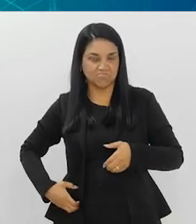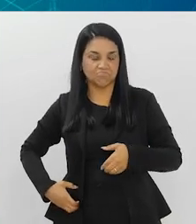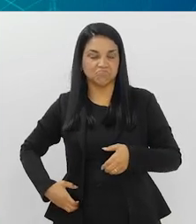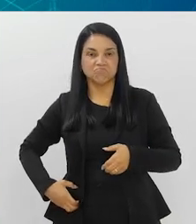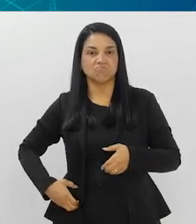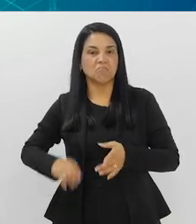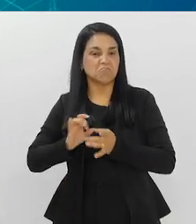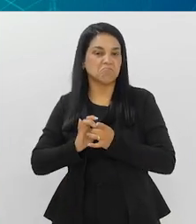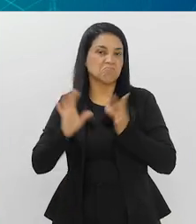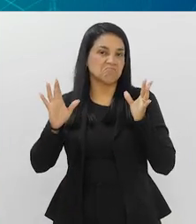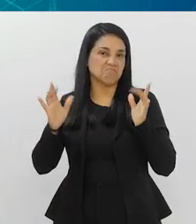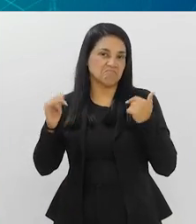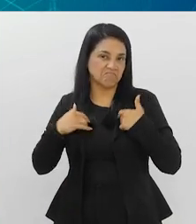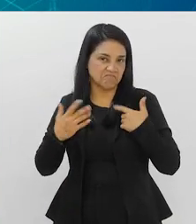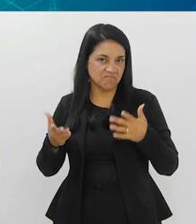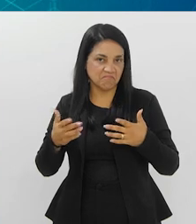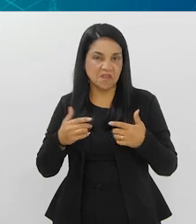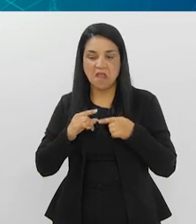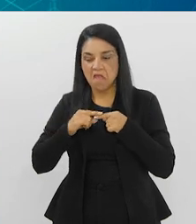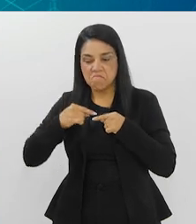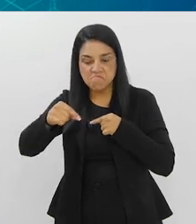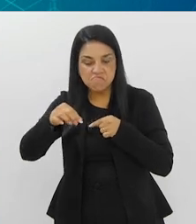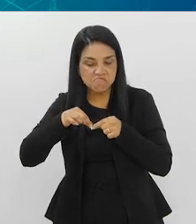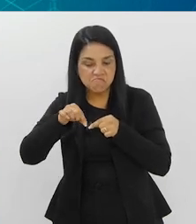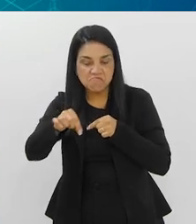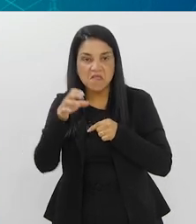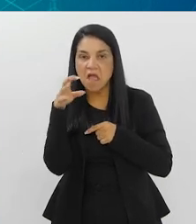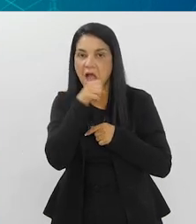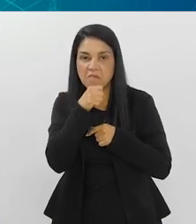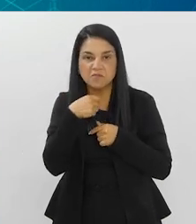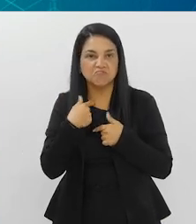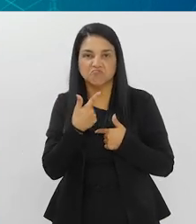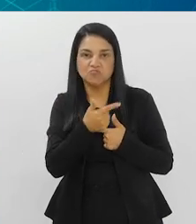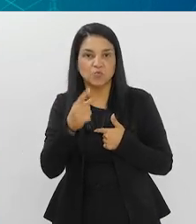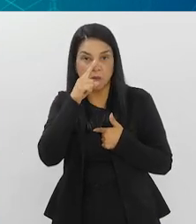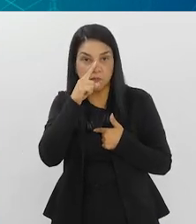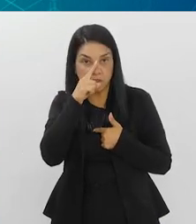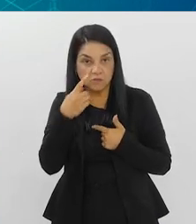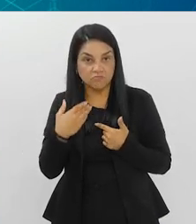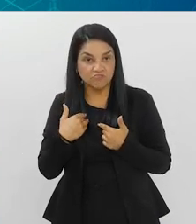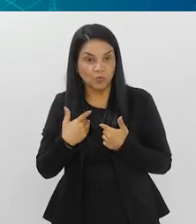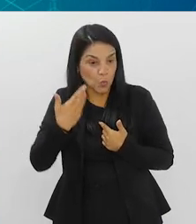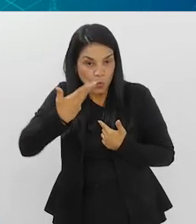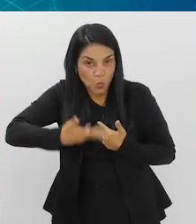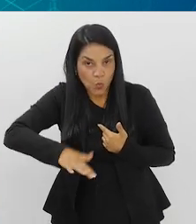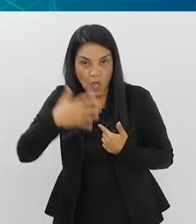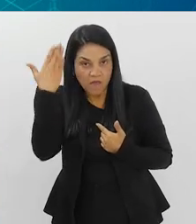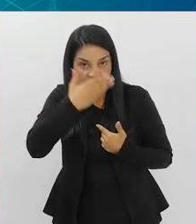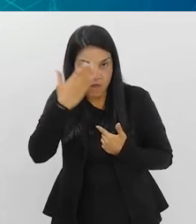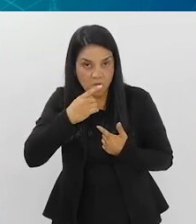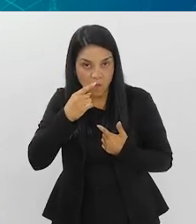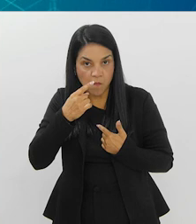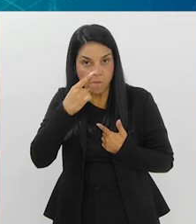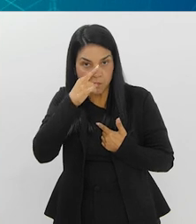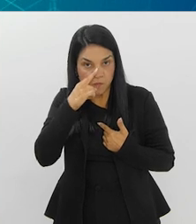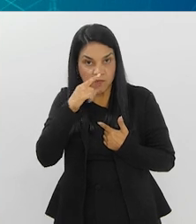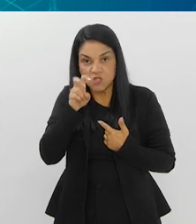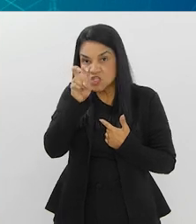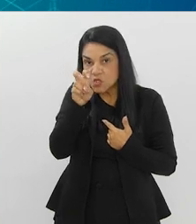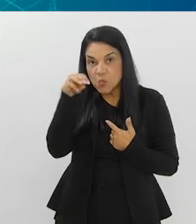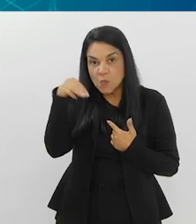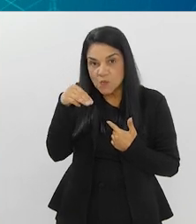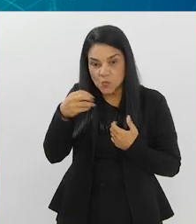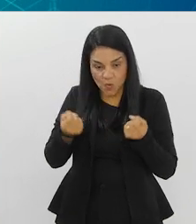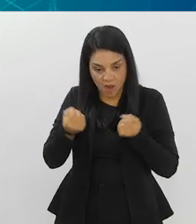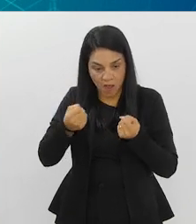até ali, e vai ser rapidinho e não tem perigo. É não enxergar o perigo. Basta cinco minutos de